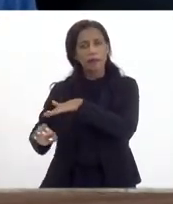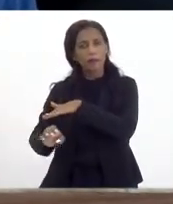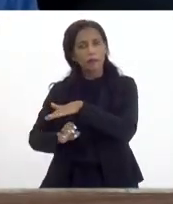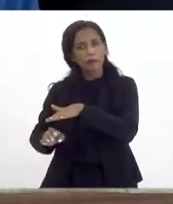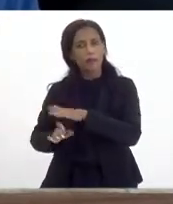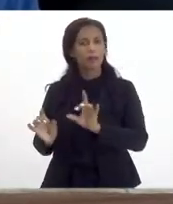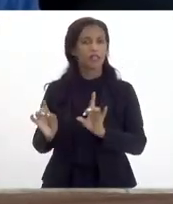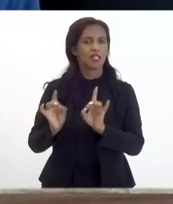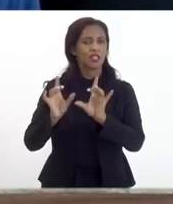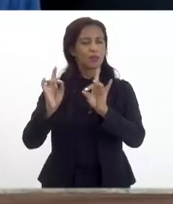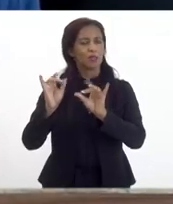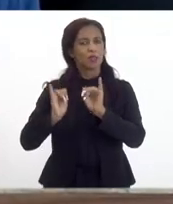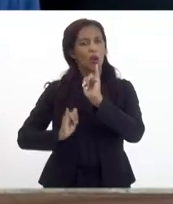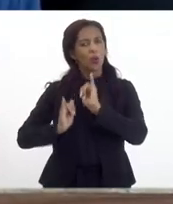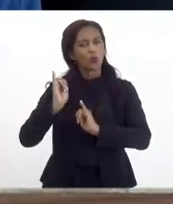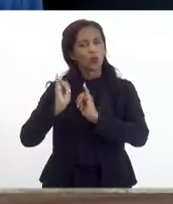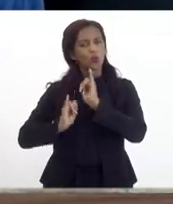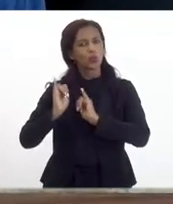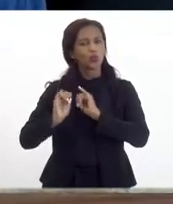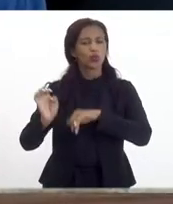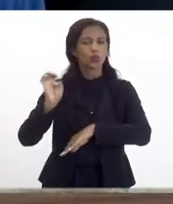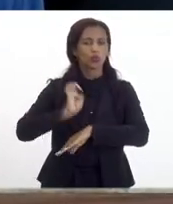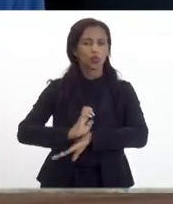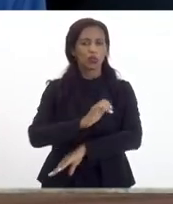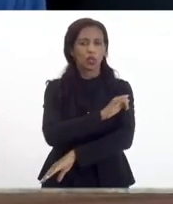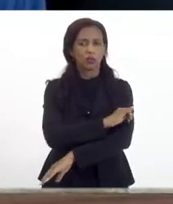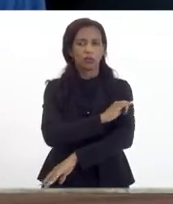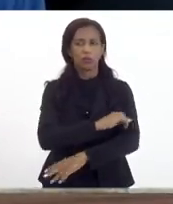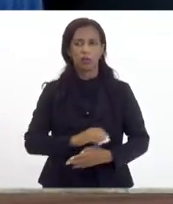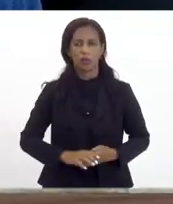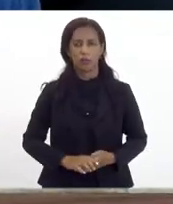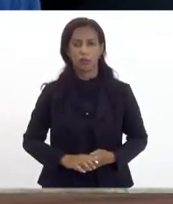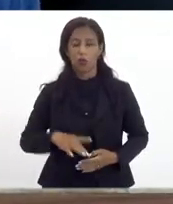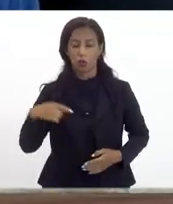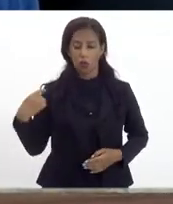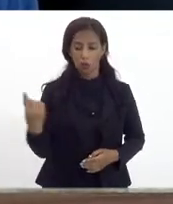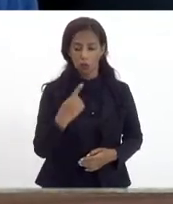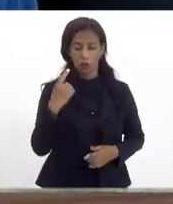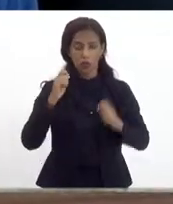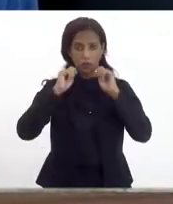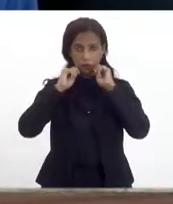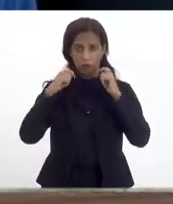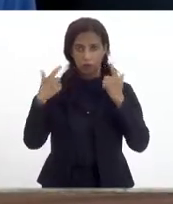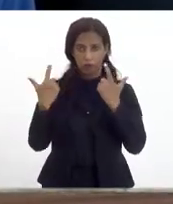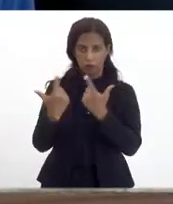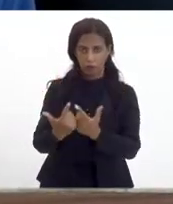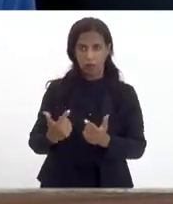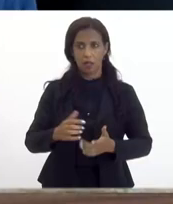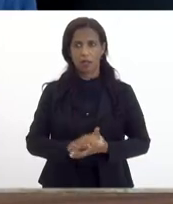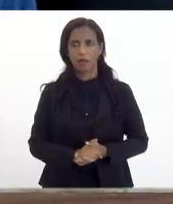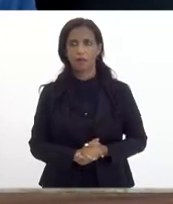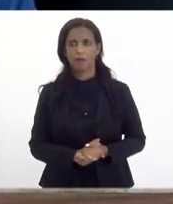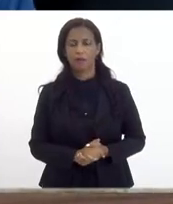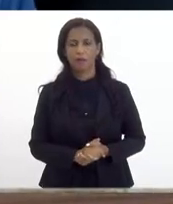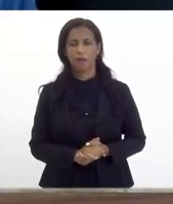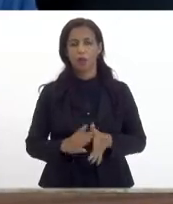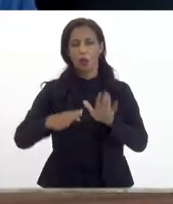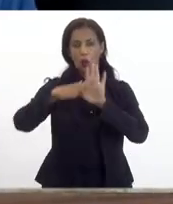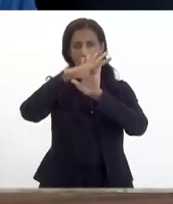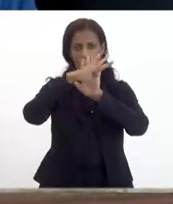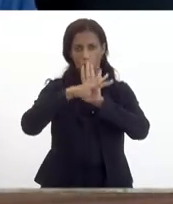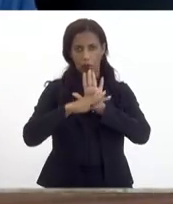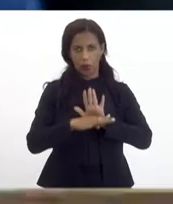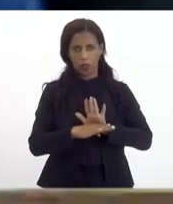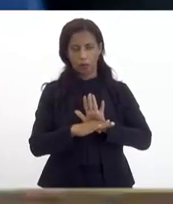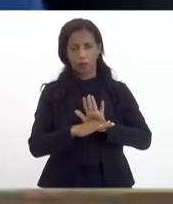especial indústrias pequenas indústrias no estado do Rio de Janeiro nós fizemos na Assembleia um programa que é o